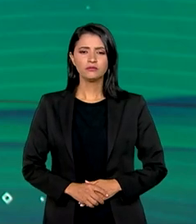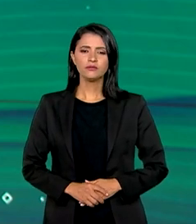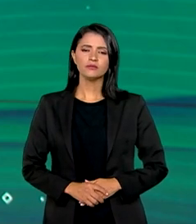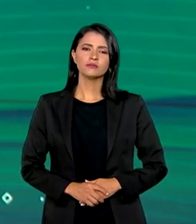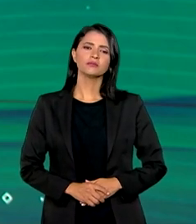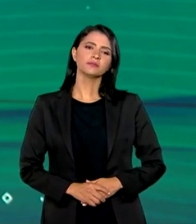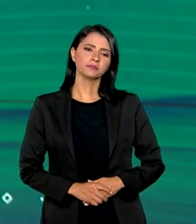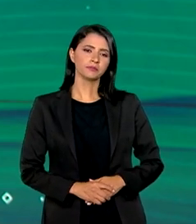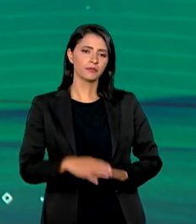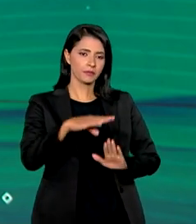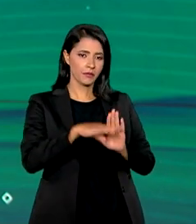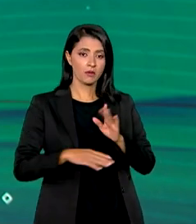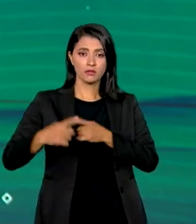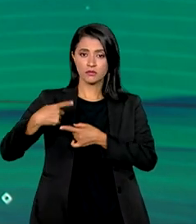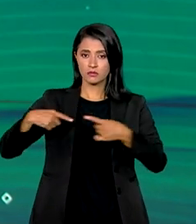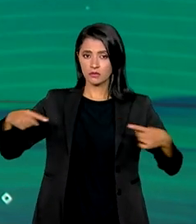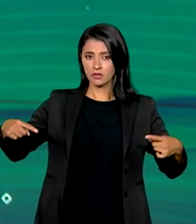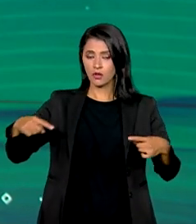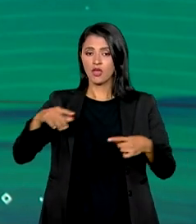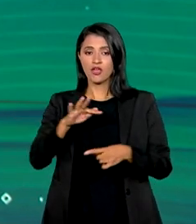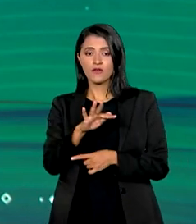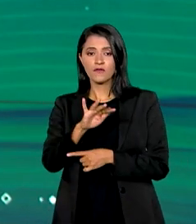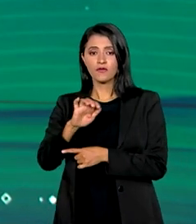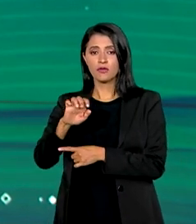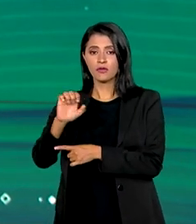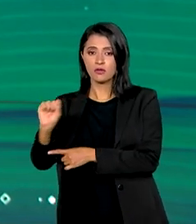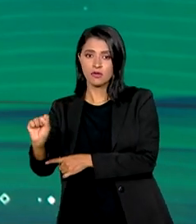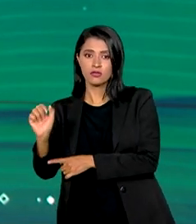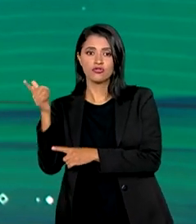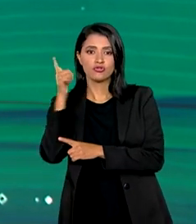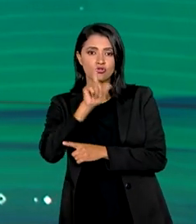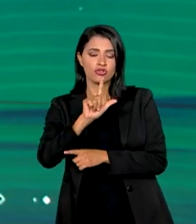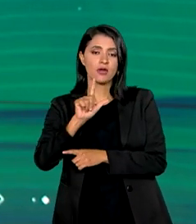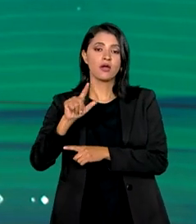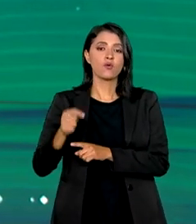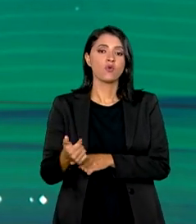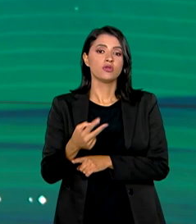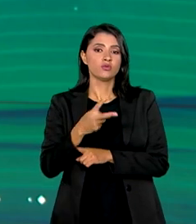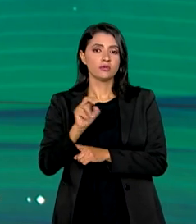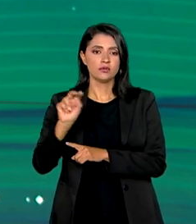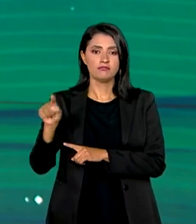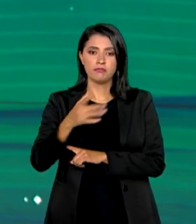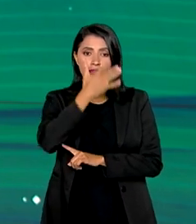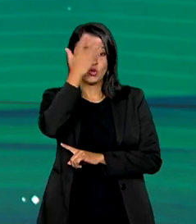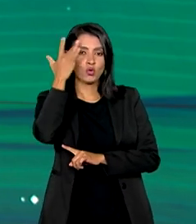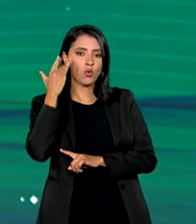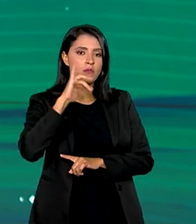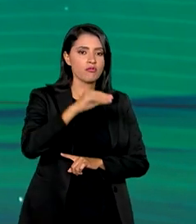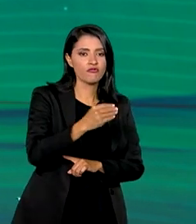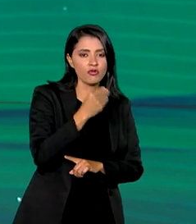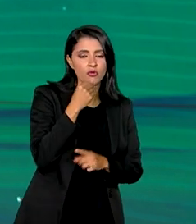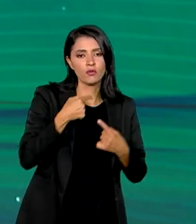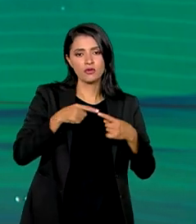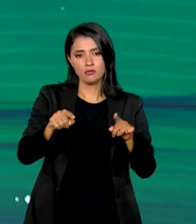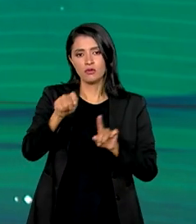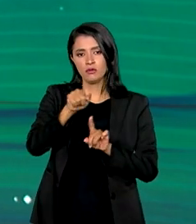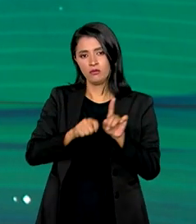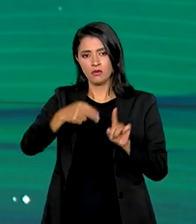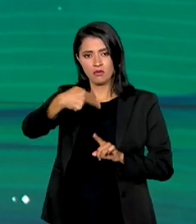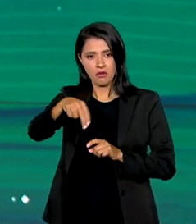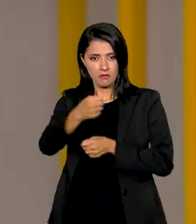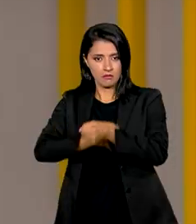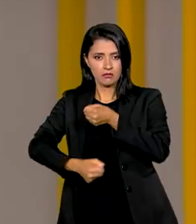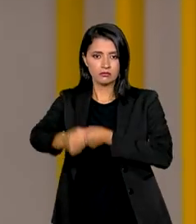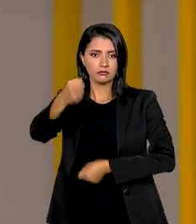O programa Desenrola Fies já beneficiou quase 200 mil pessoas desde o lançamento em novembro do ano passado.